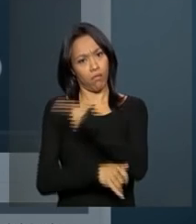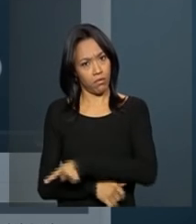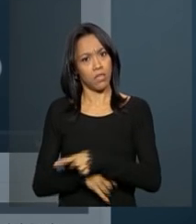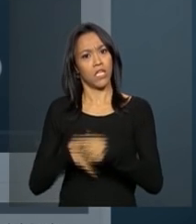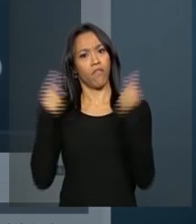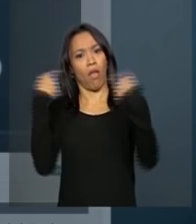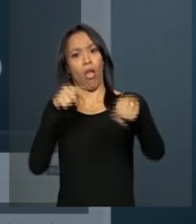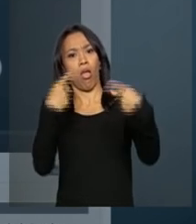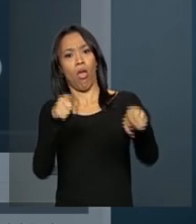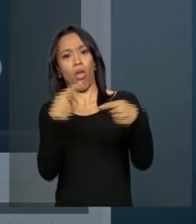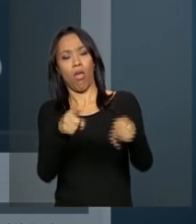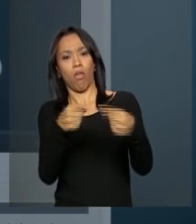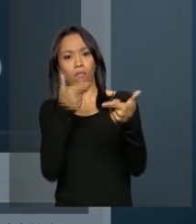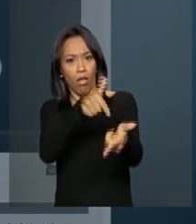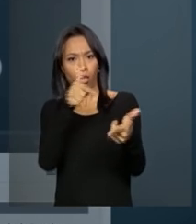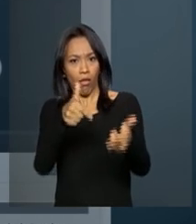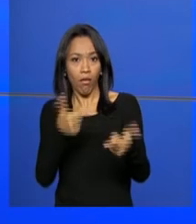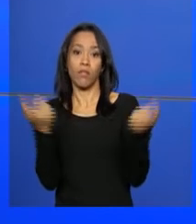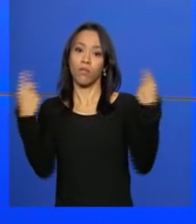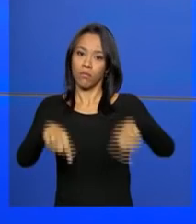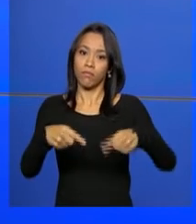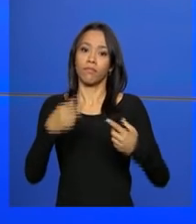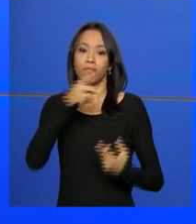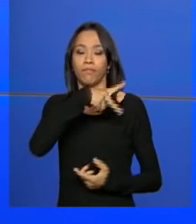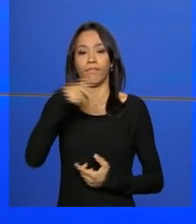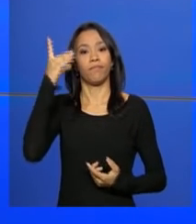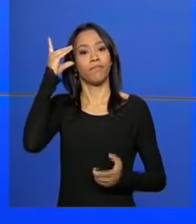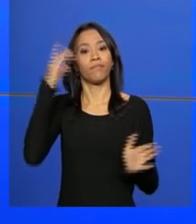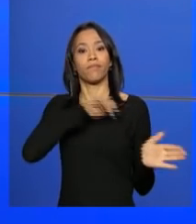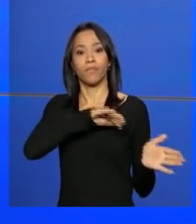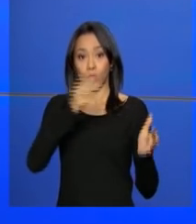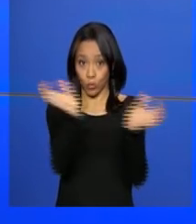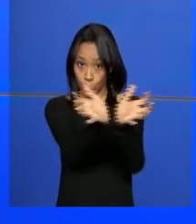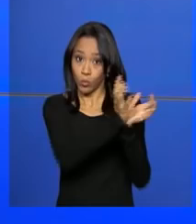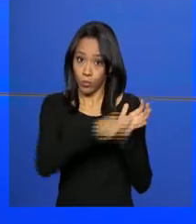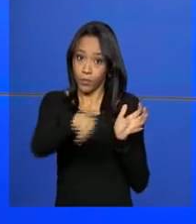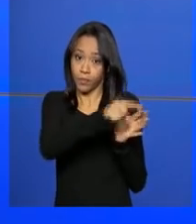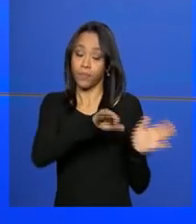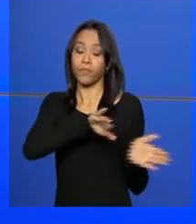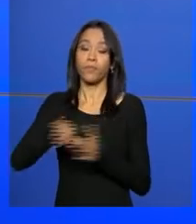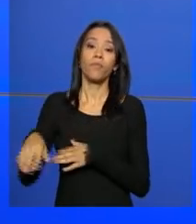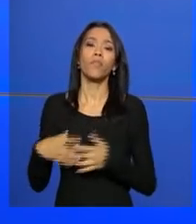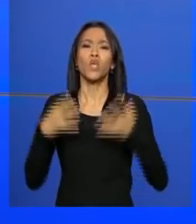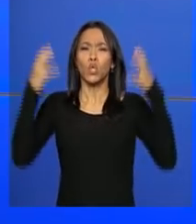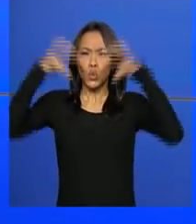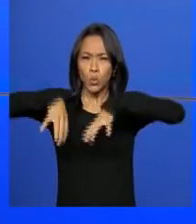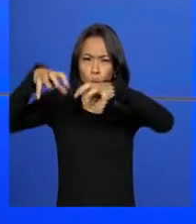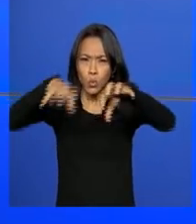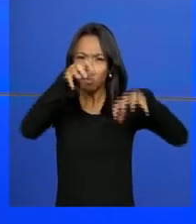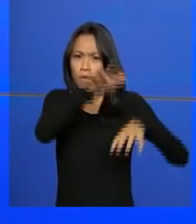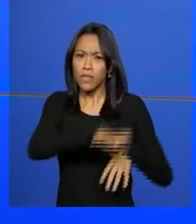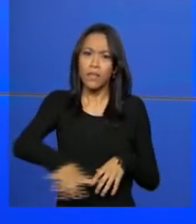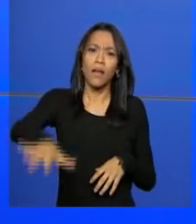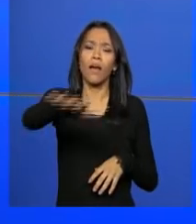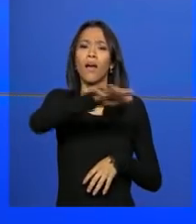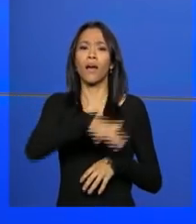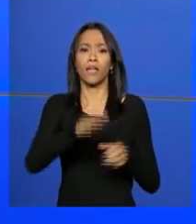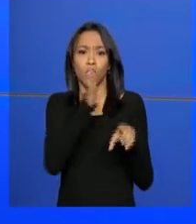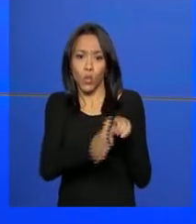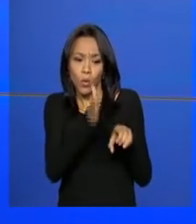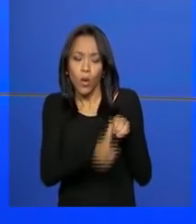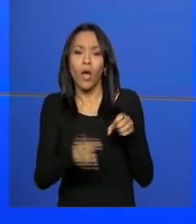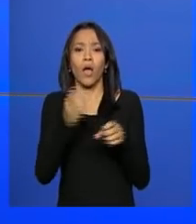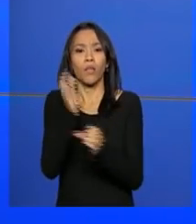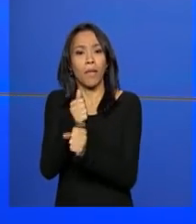caluniosas e difamatórias. A redução das chuvas nas principais regiões produtoras de tomate e